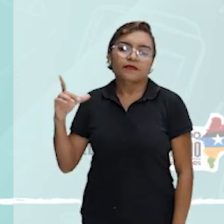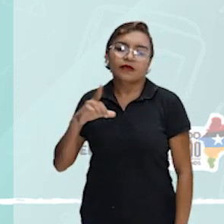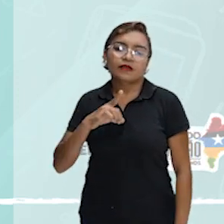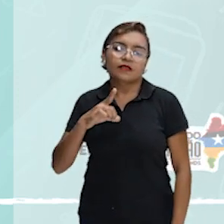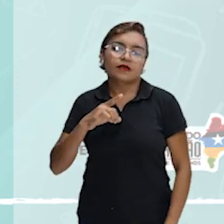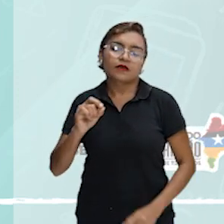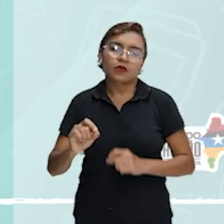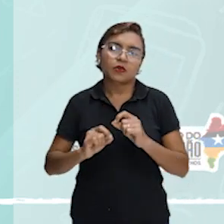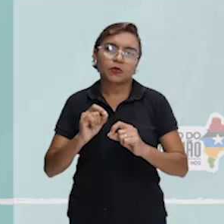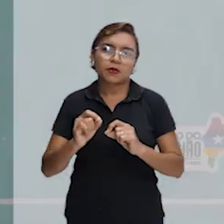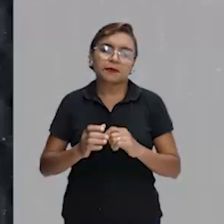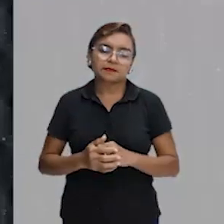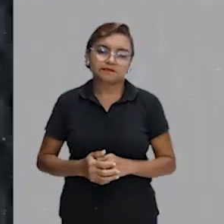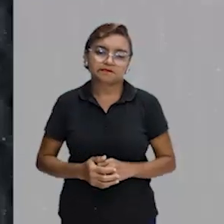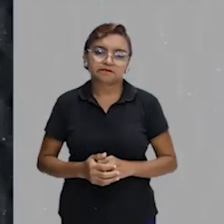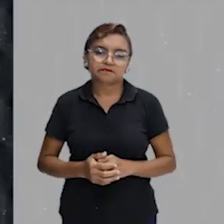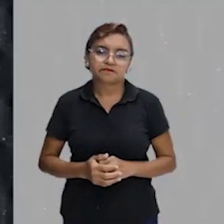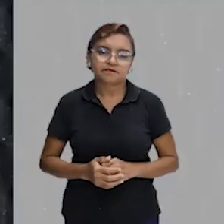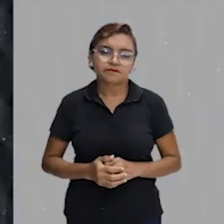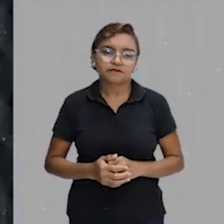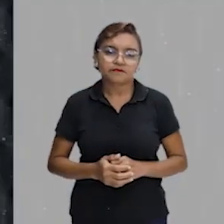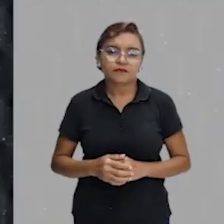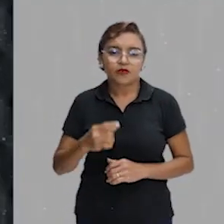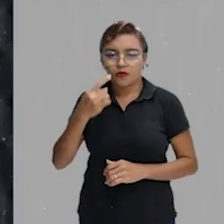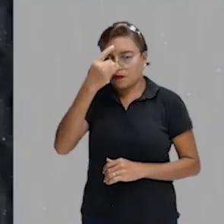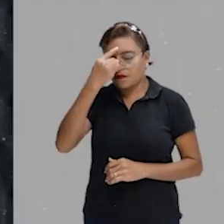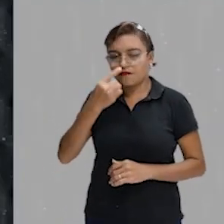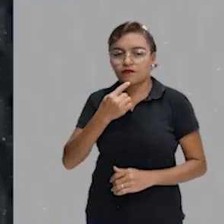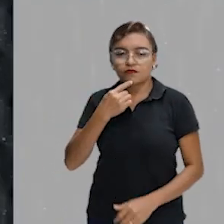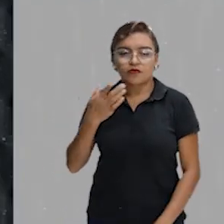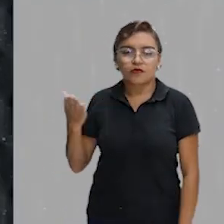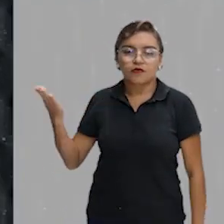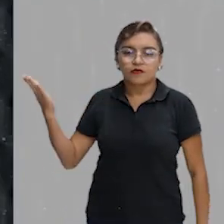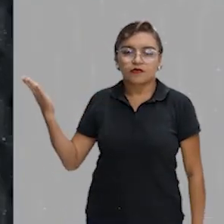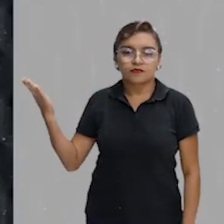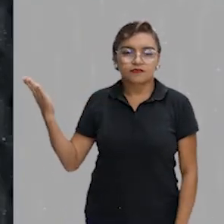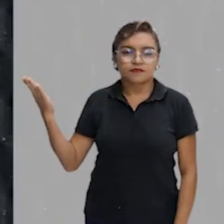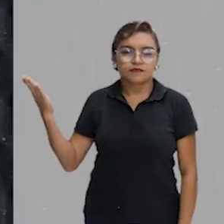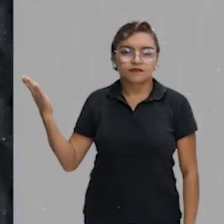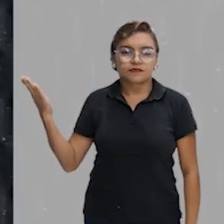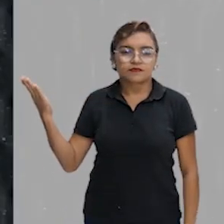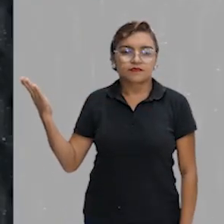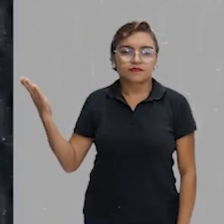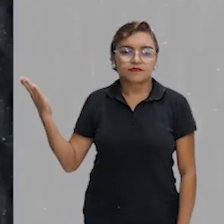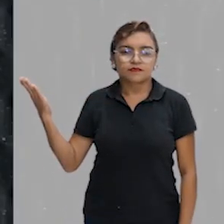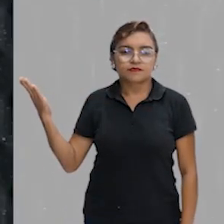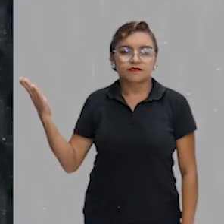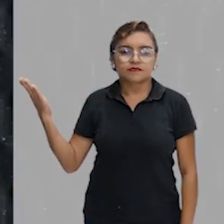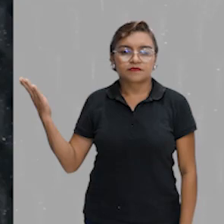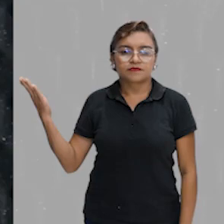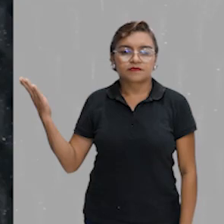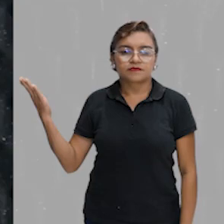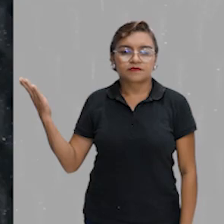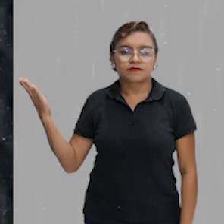aqui tem... Eu até coloquei uma gravura aqui para preservar nossas espécies encantadas